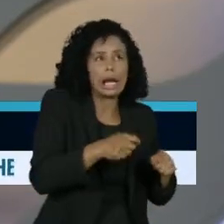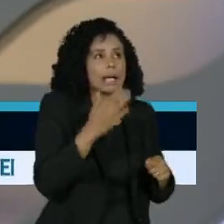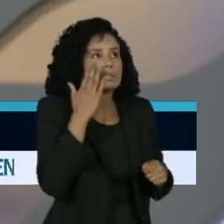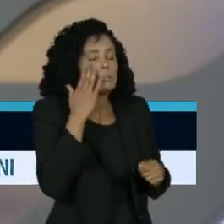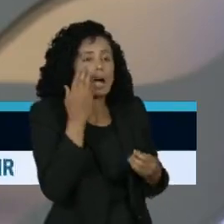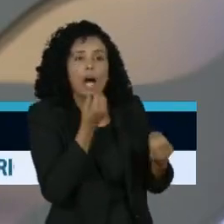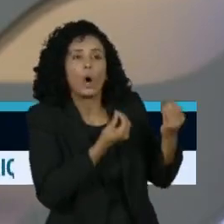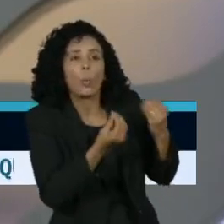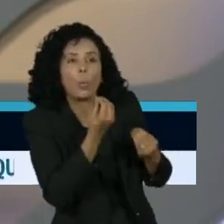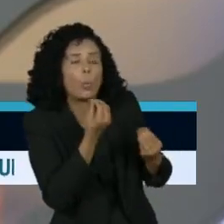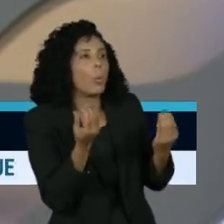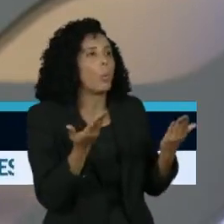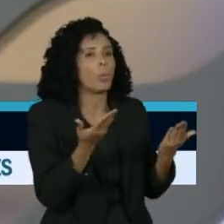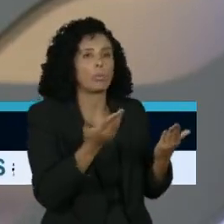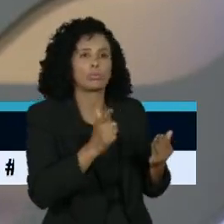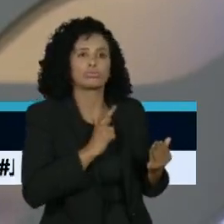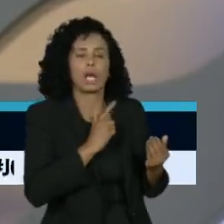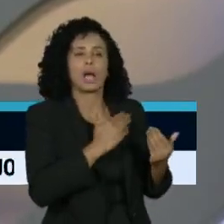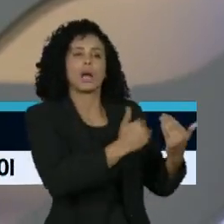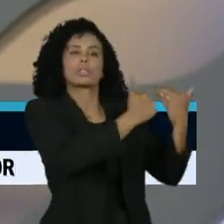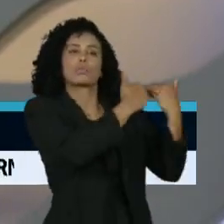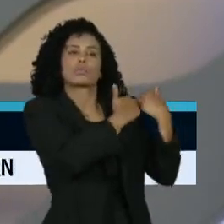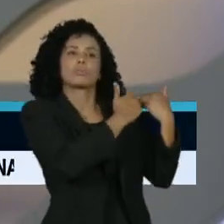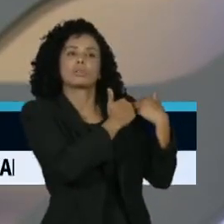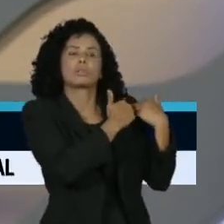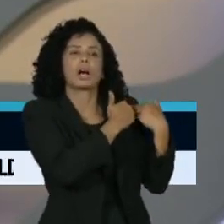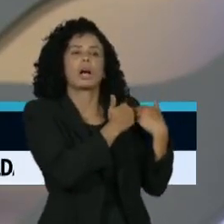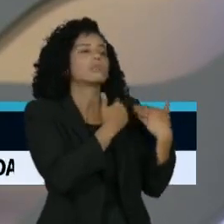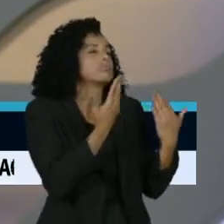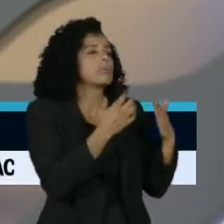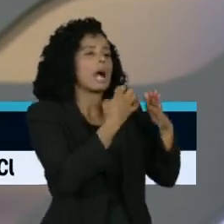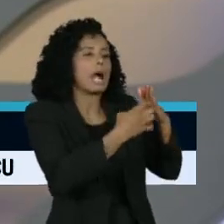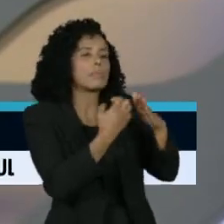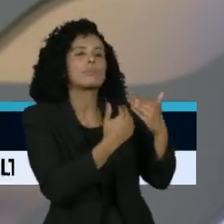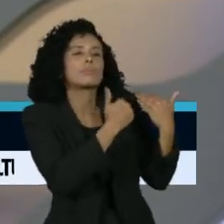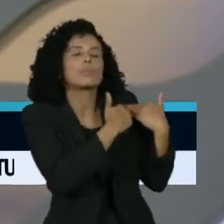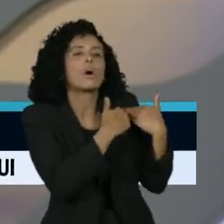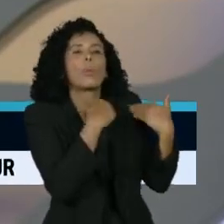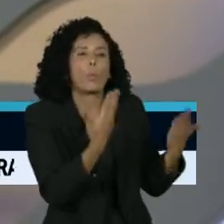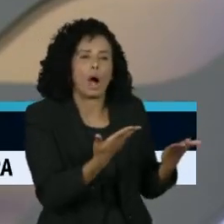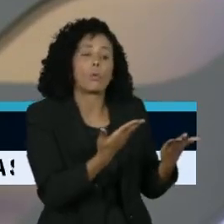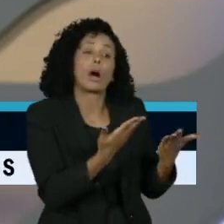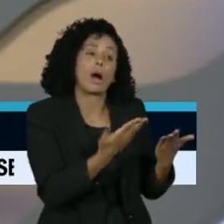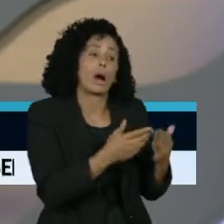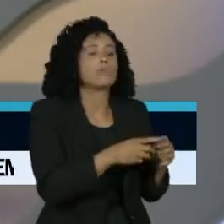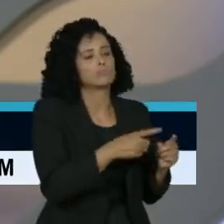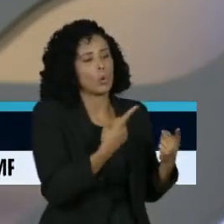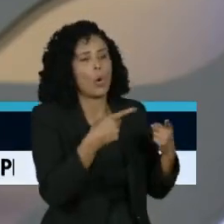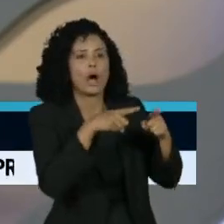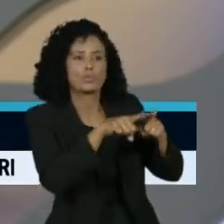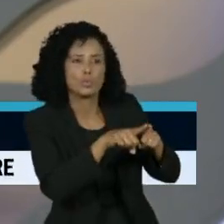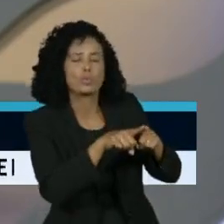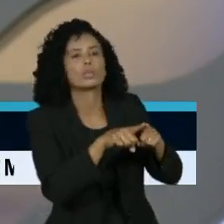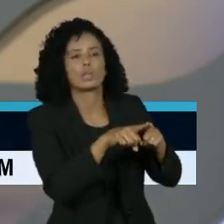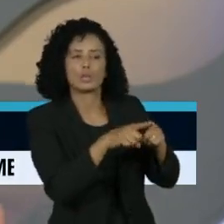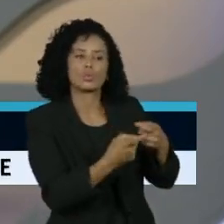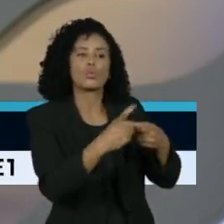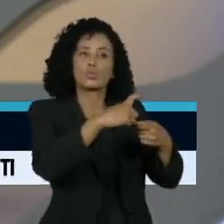social da empresa. Na minha opinião, a função social da empresa é gerar lucro para os seus acionistas, respeitar as leis,